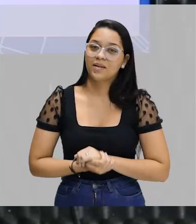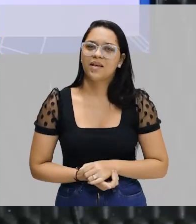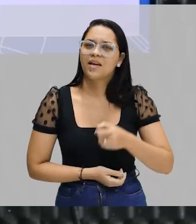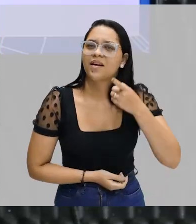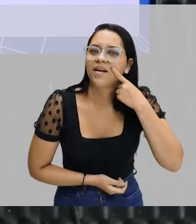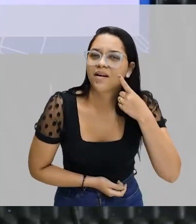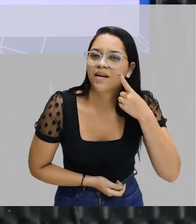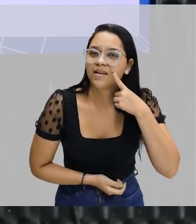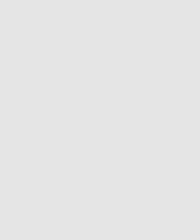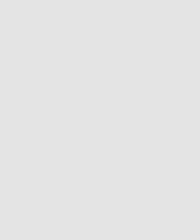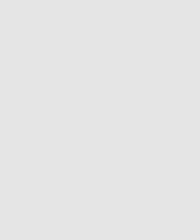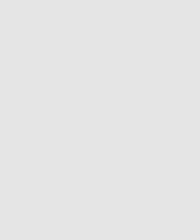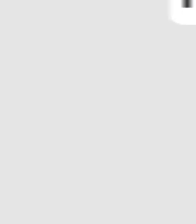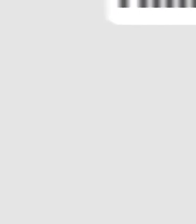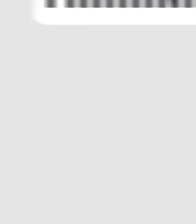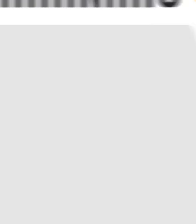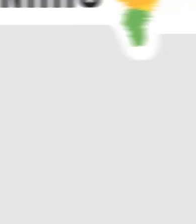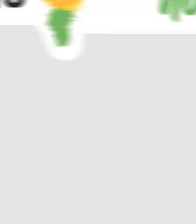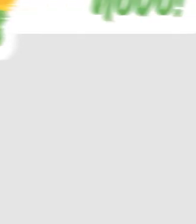Compliquei?